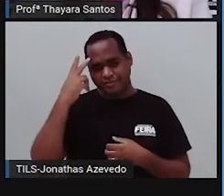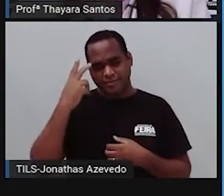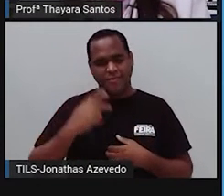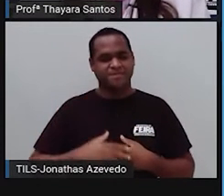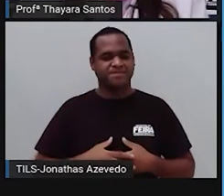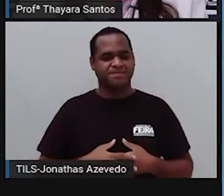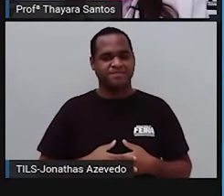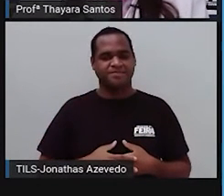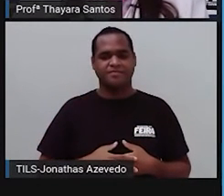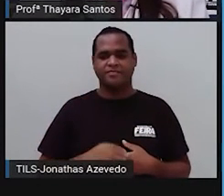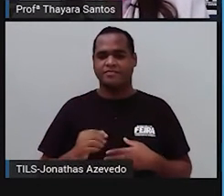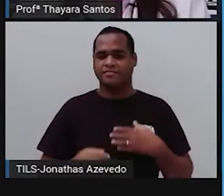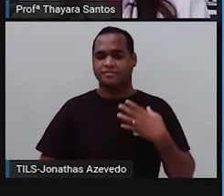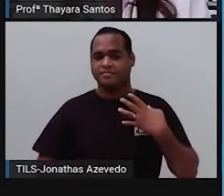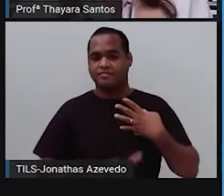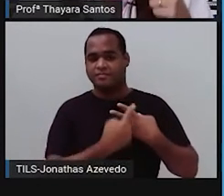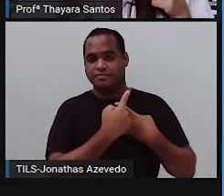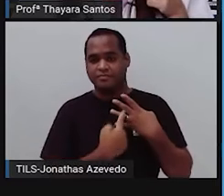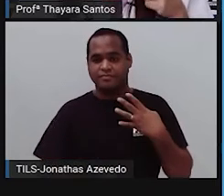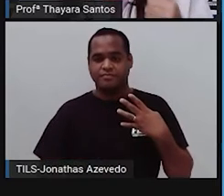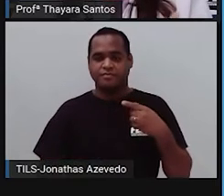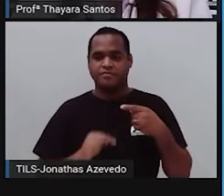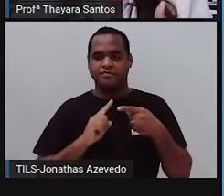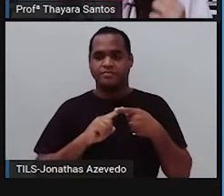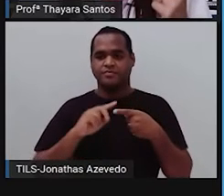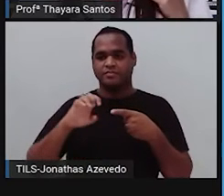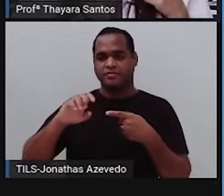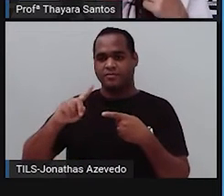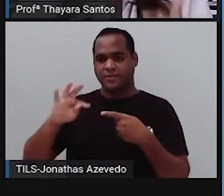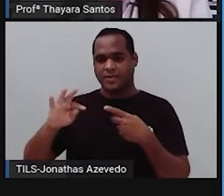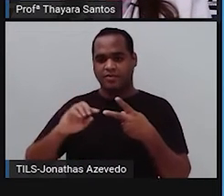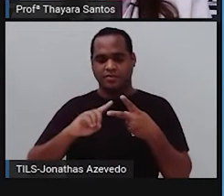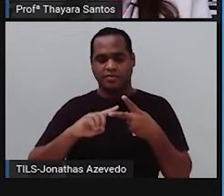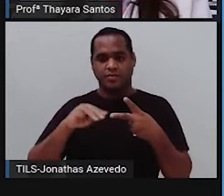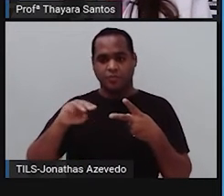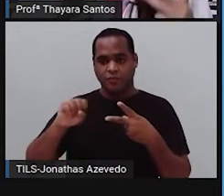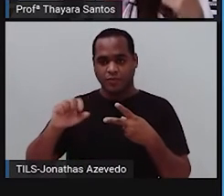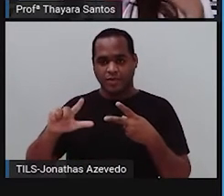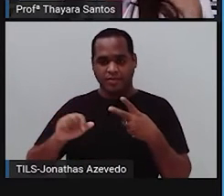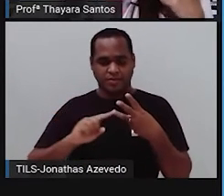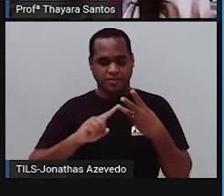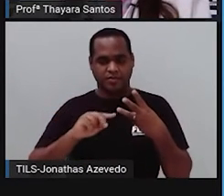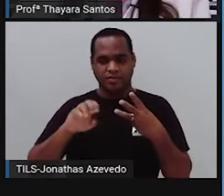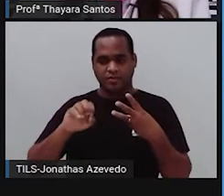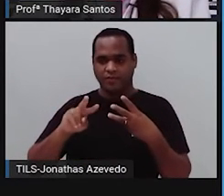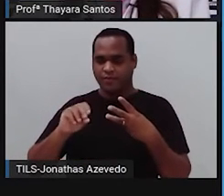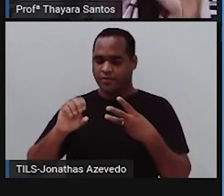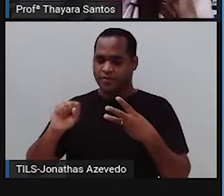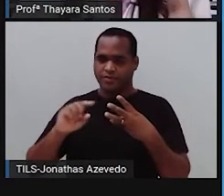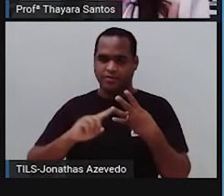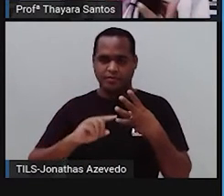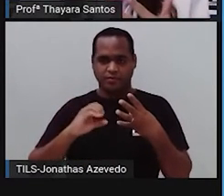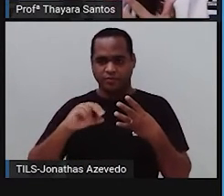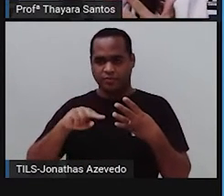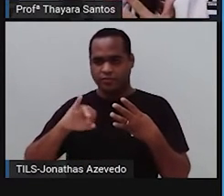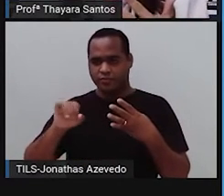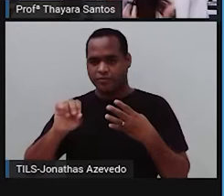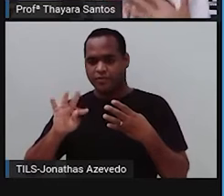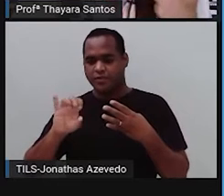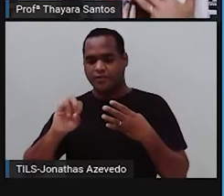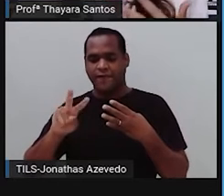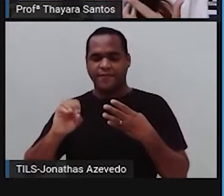A gente tem esses quatro aí. Tecido epitelial, tecido muscular, tecido nervoso e tecido conjuntivo.